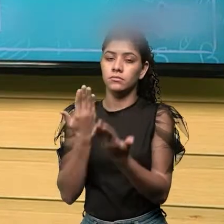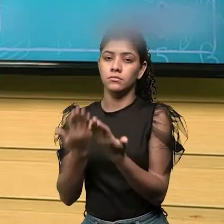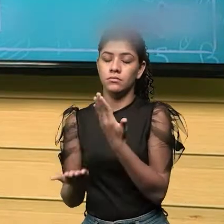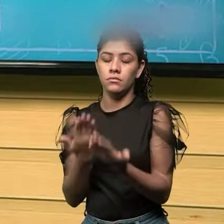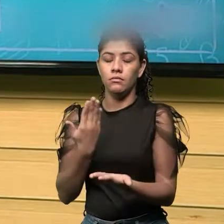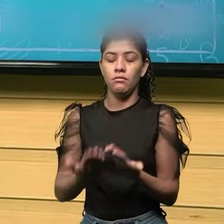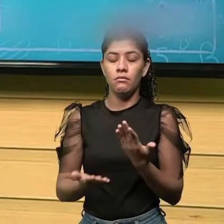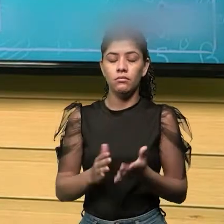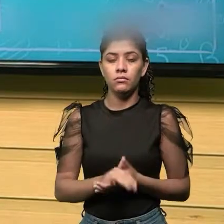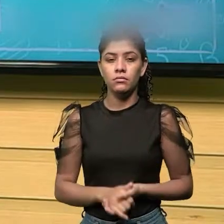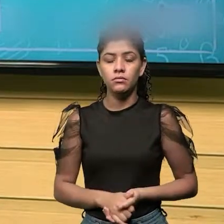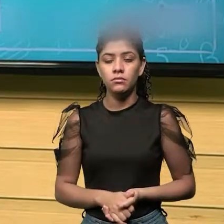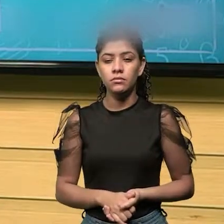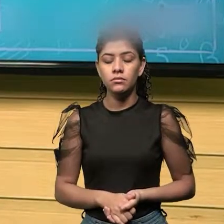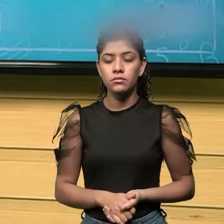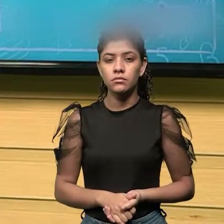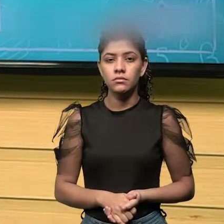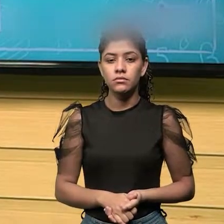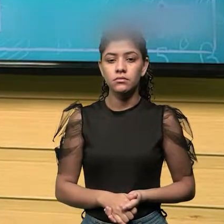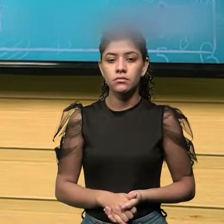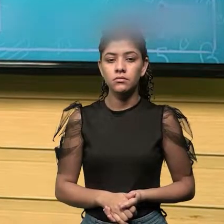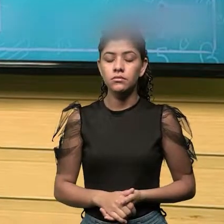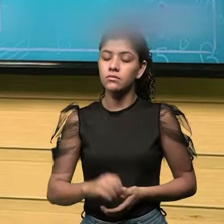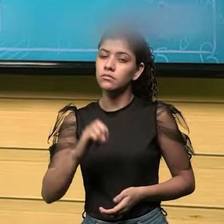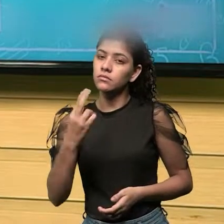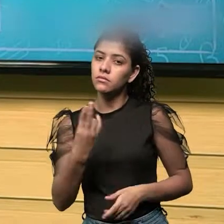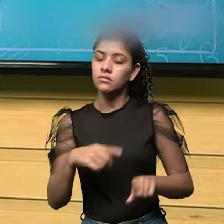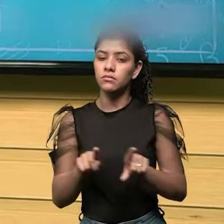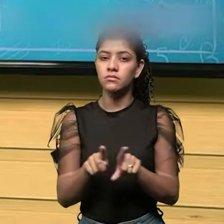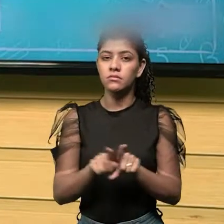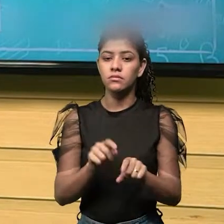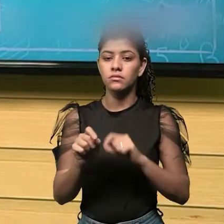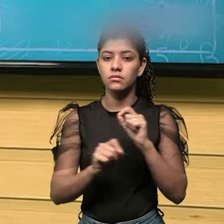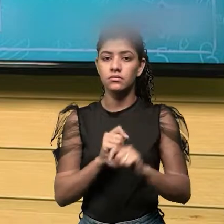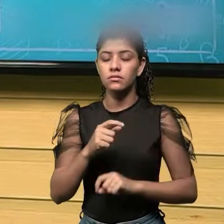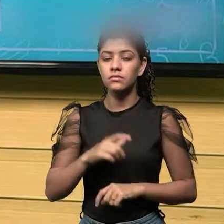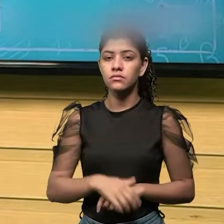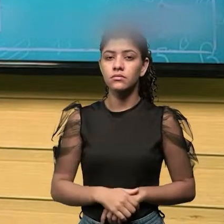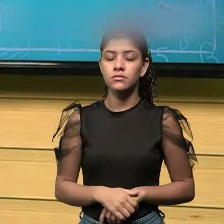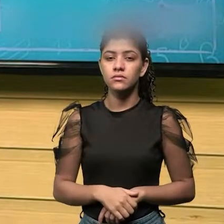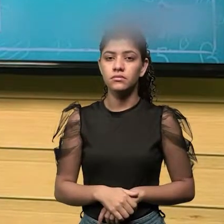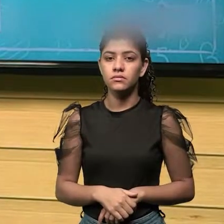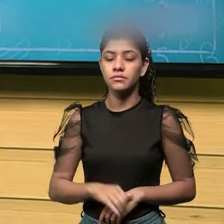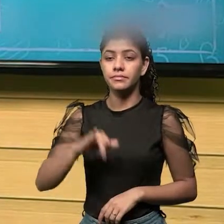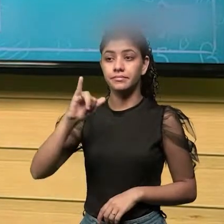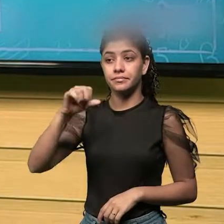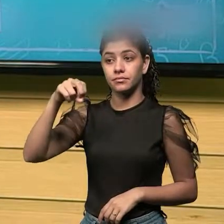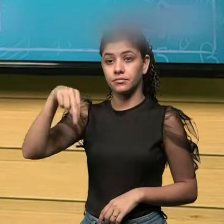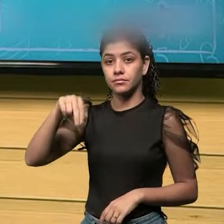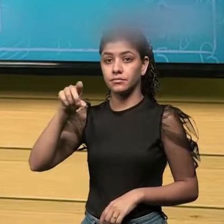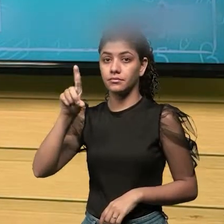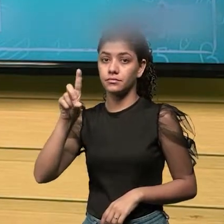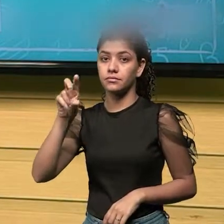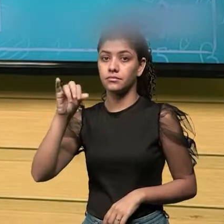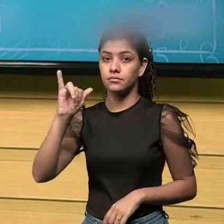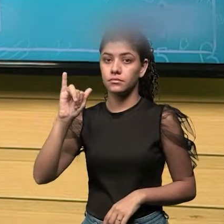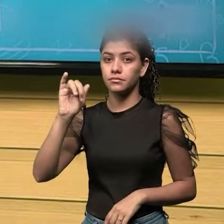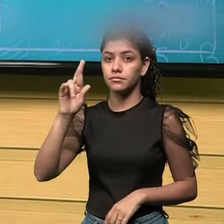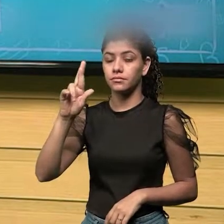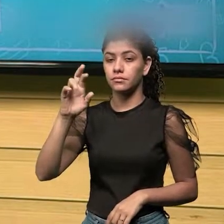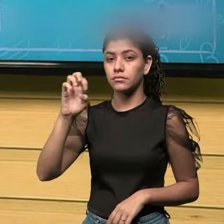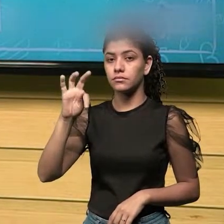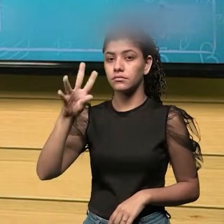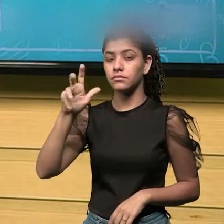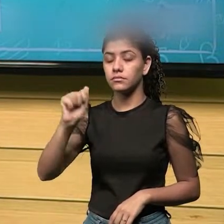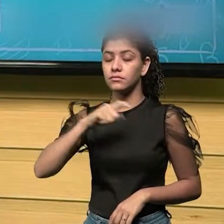comparação direta com a peça com que se quer medir, você também tem a comparação indireta onde